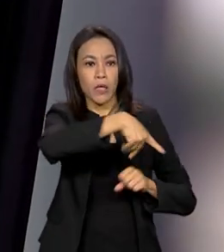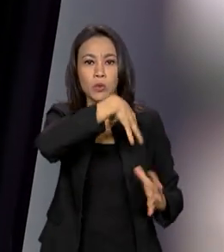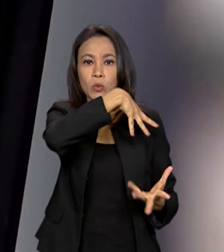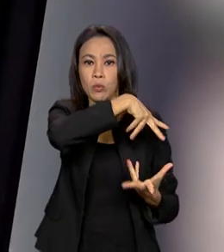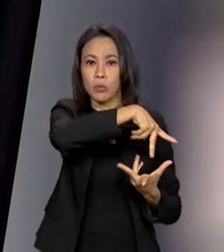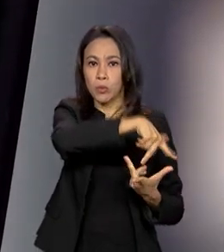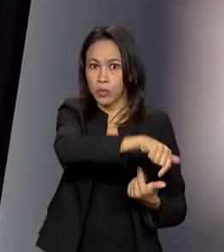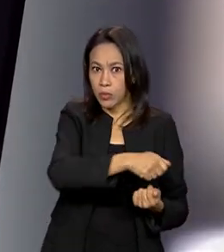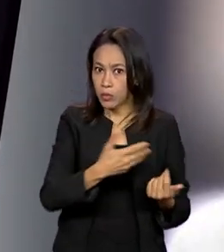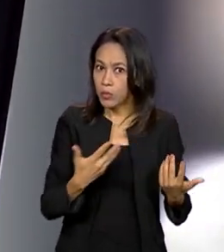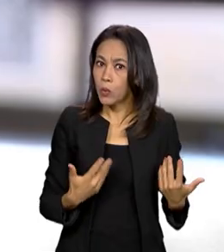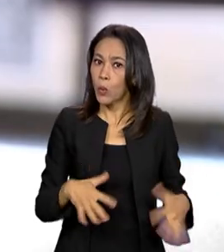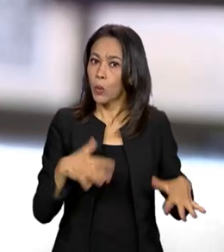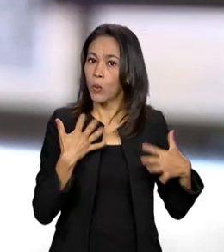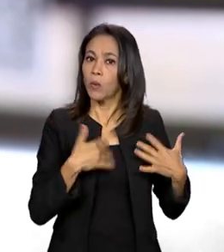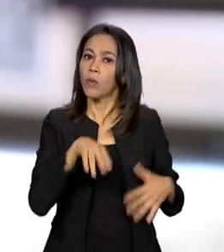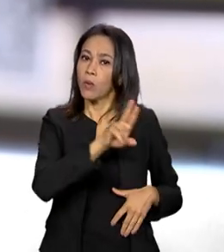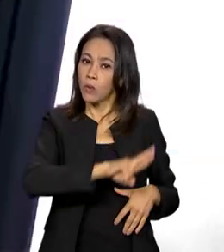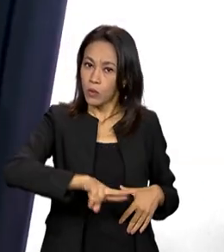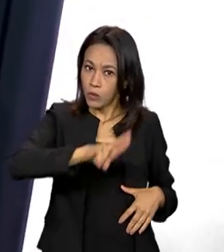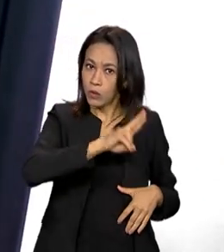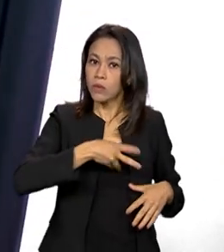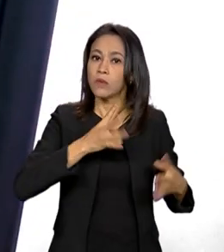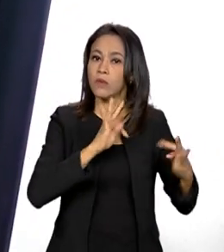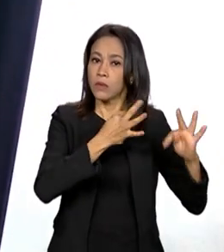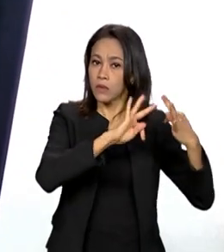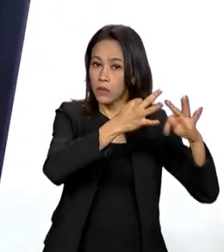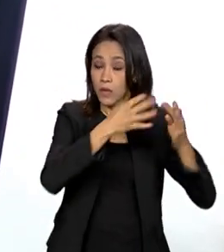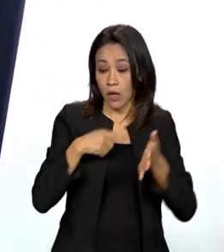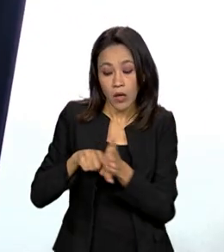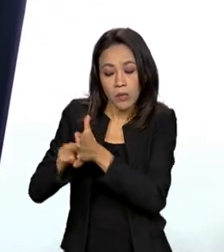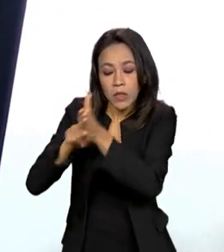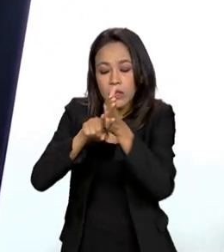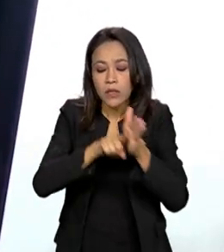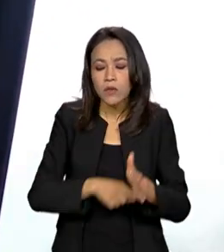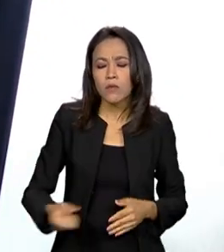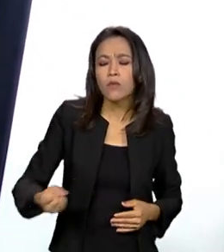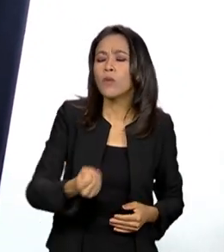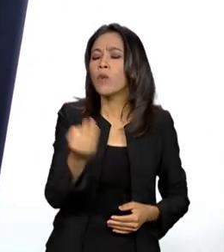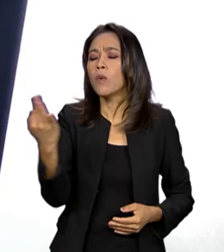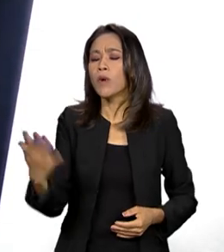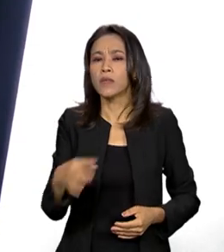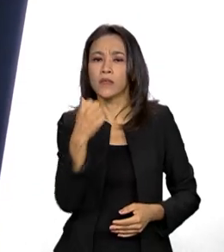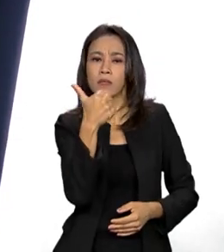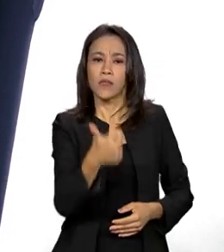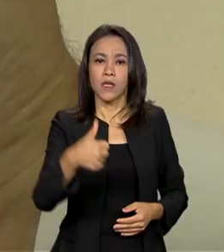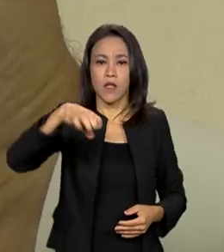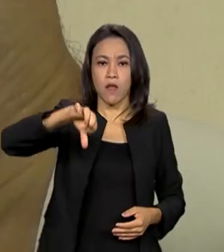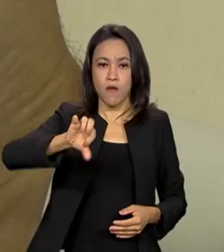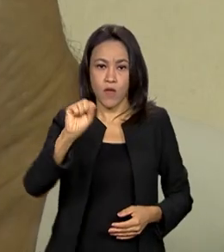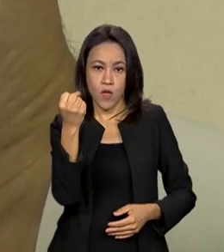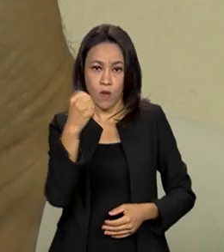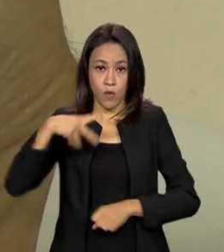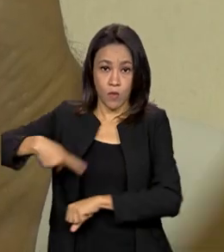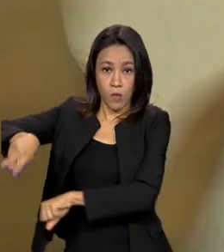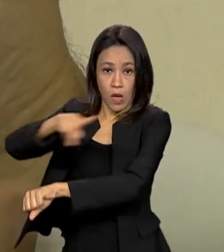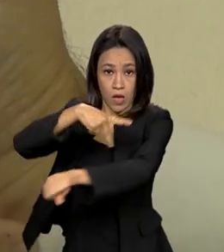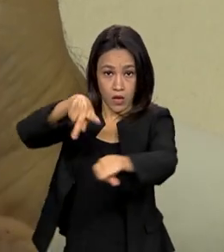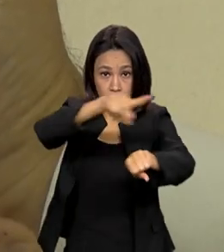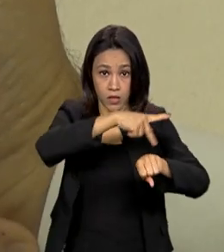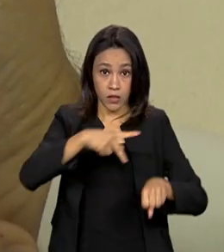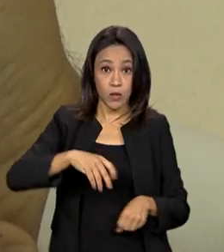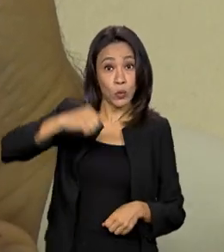termos de maturidade digital. O estudo considerou 198 países e só ficamos atrás da Coreia do Sul.